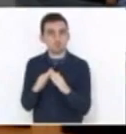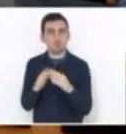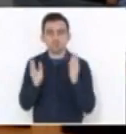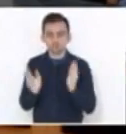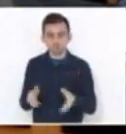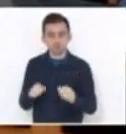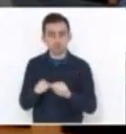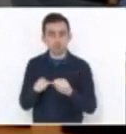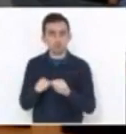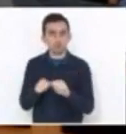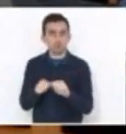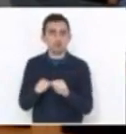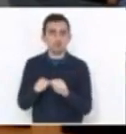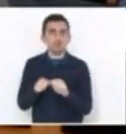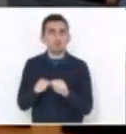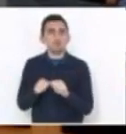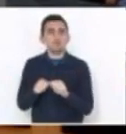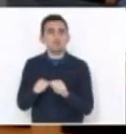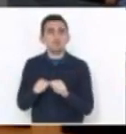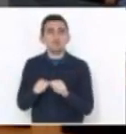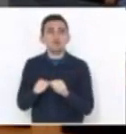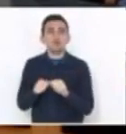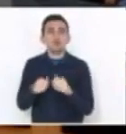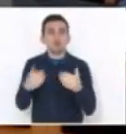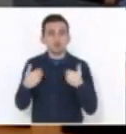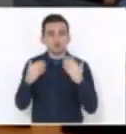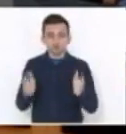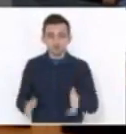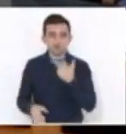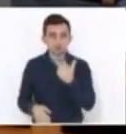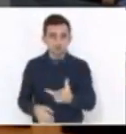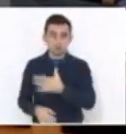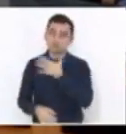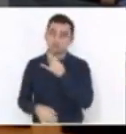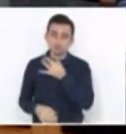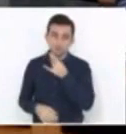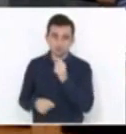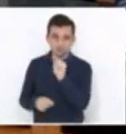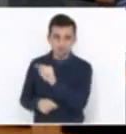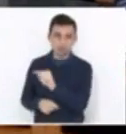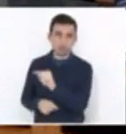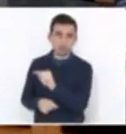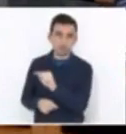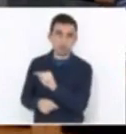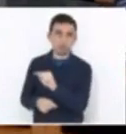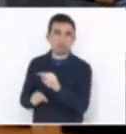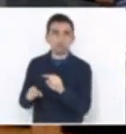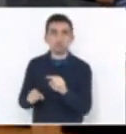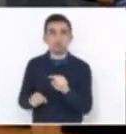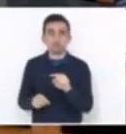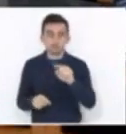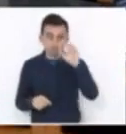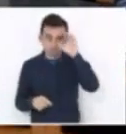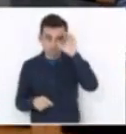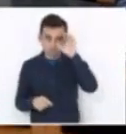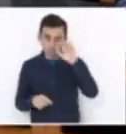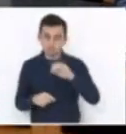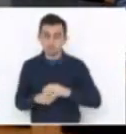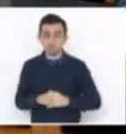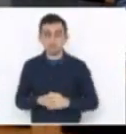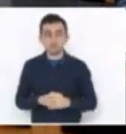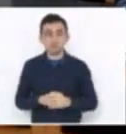Muito bem, eu estava dizendo ao deputado Valdir Cobalquini, deputado Coruja, que